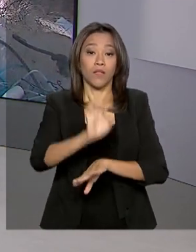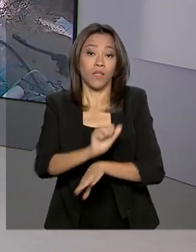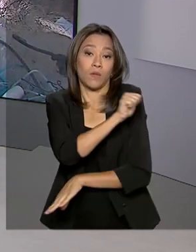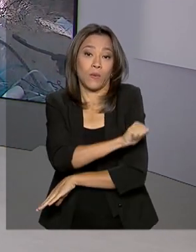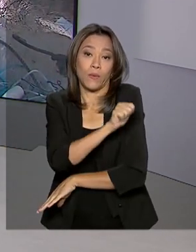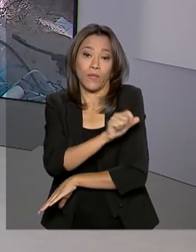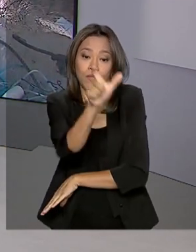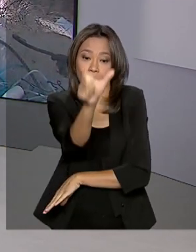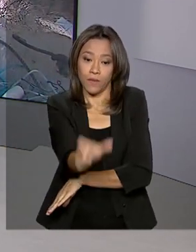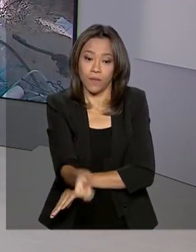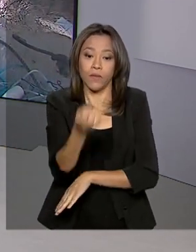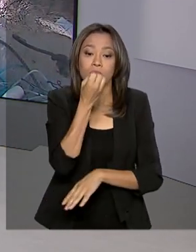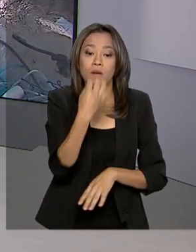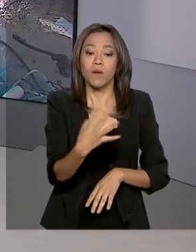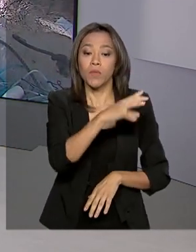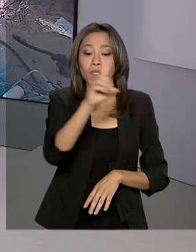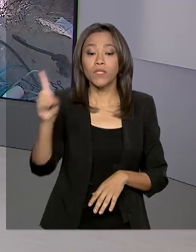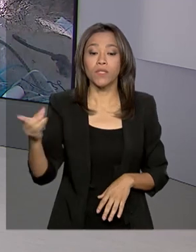Cláudia, bom dia para você.